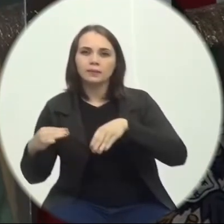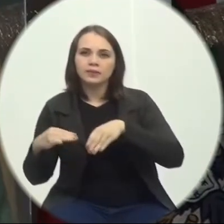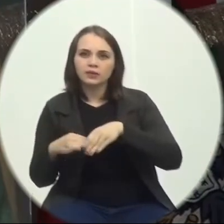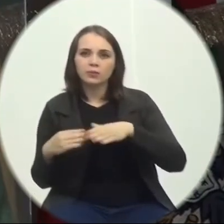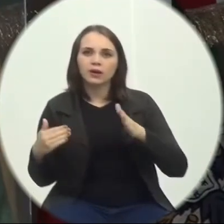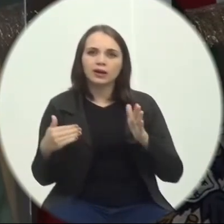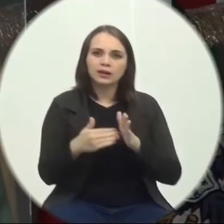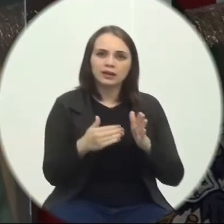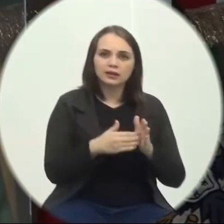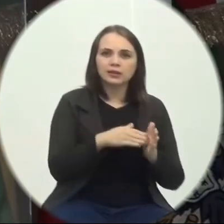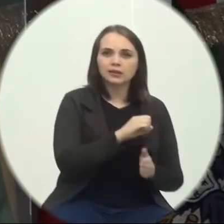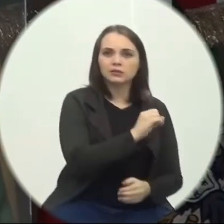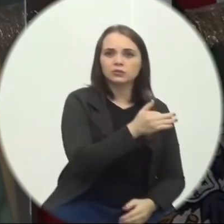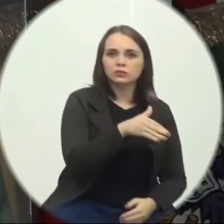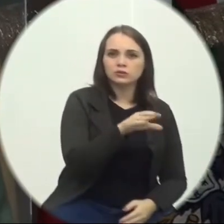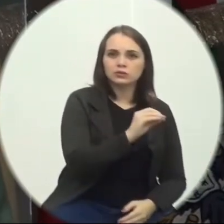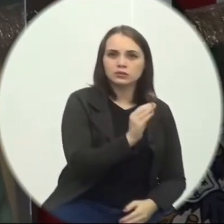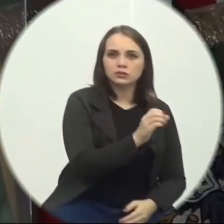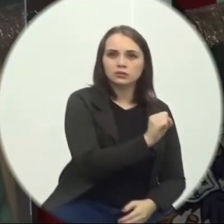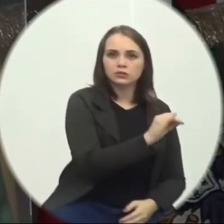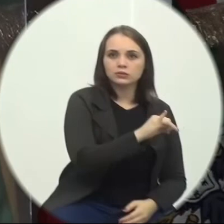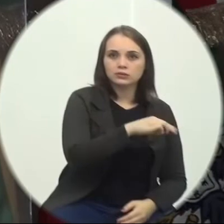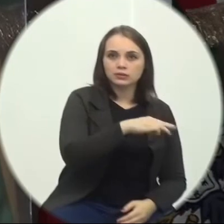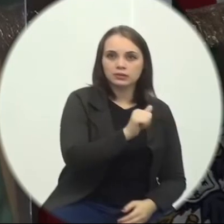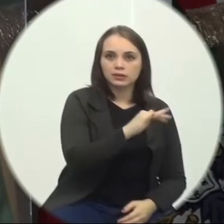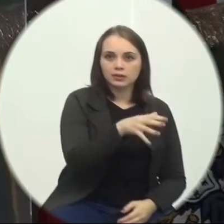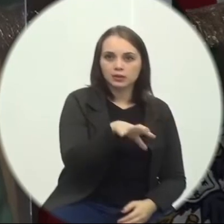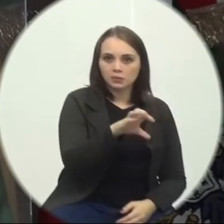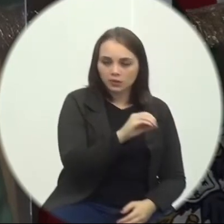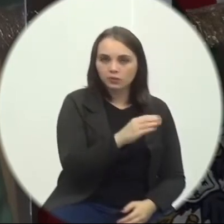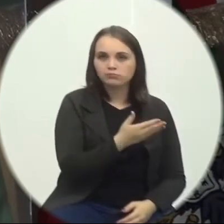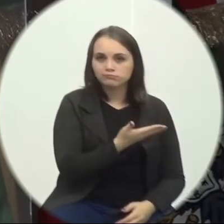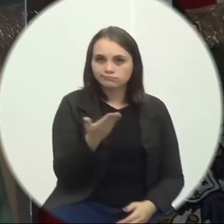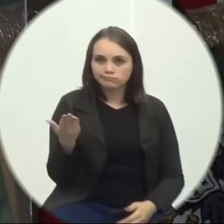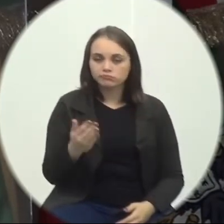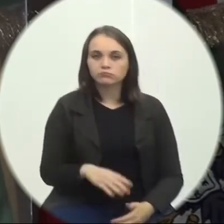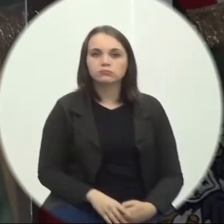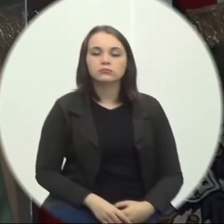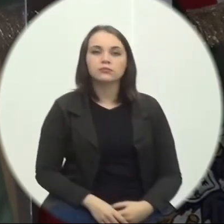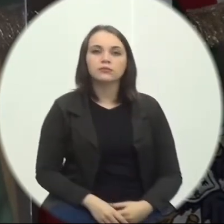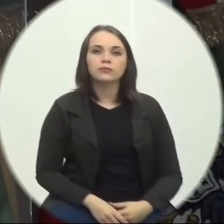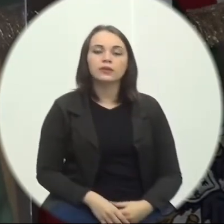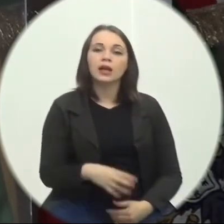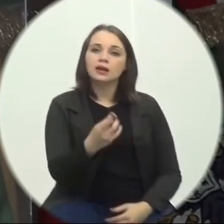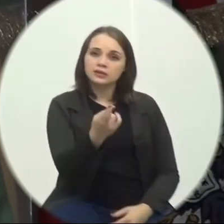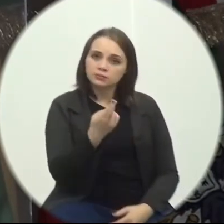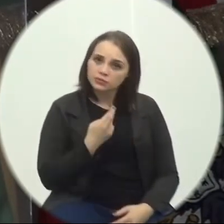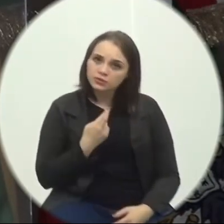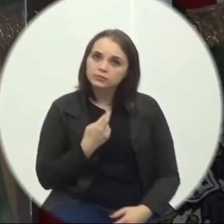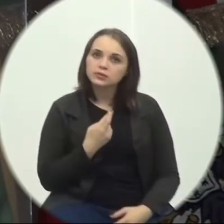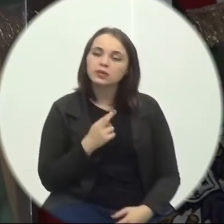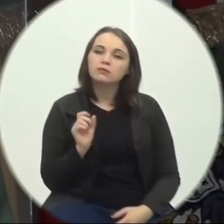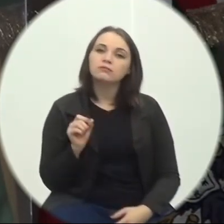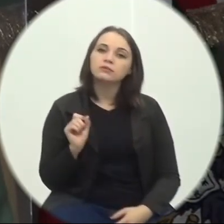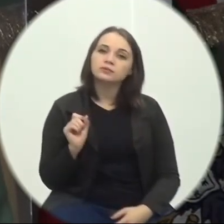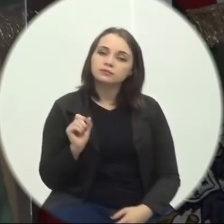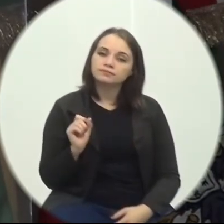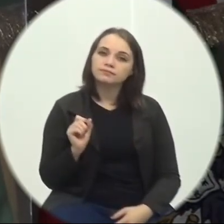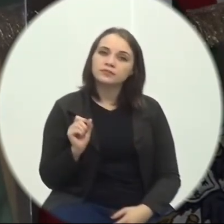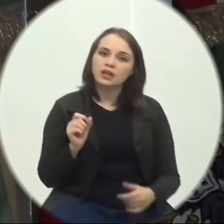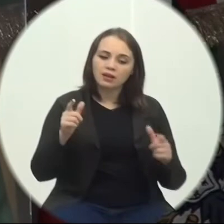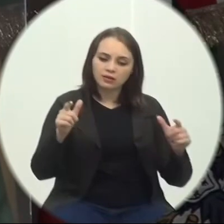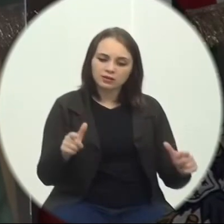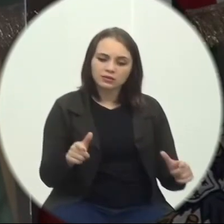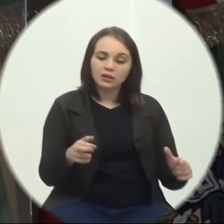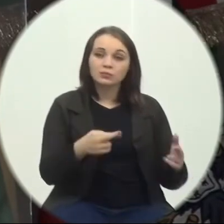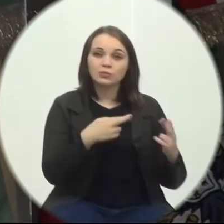Até o São Simão Do trecho Do Anel Viário Eu recebi A resposta Da Secretaria De Infraestrutura De que Esse trecho É